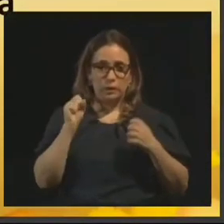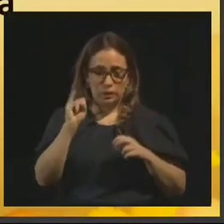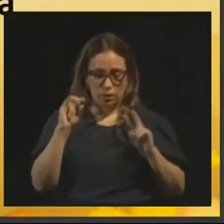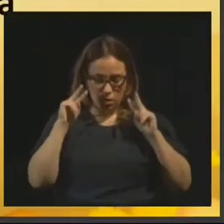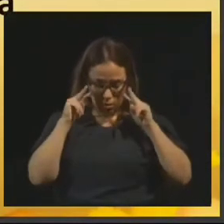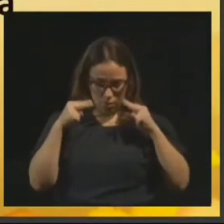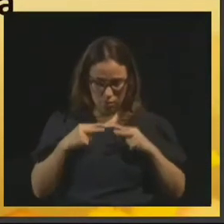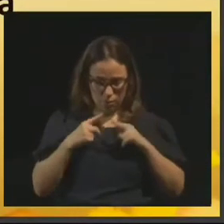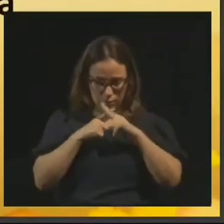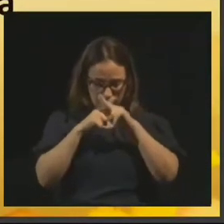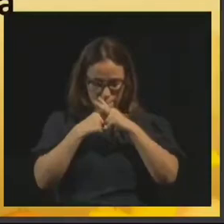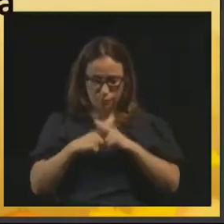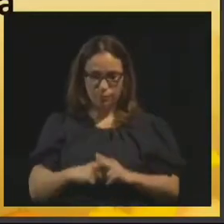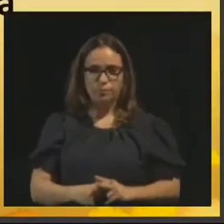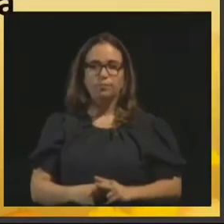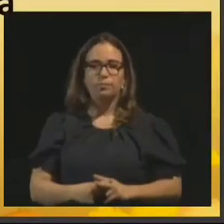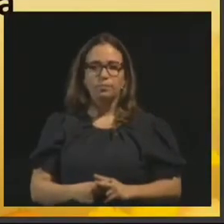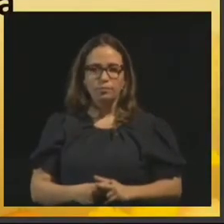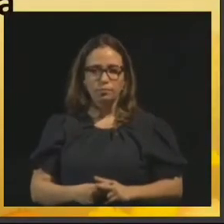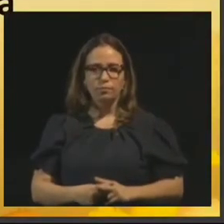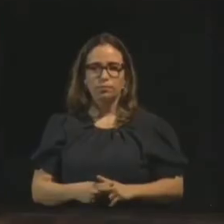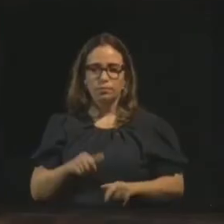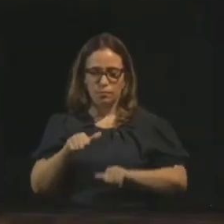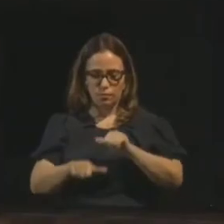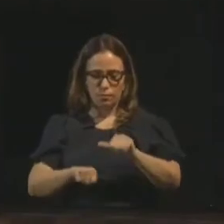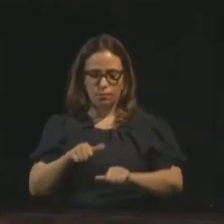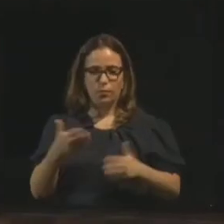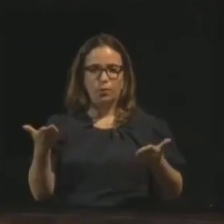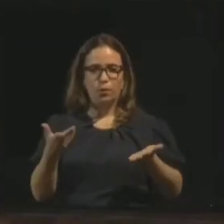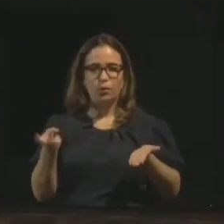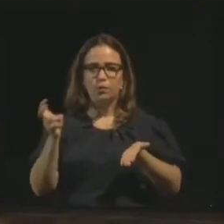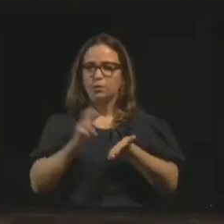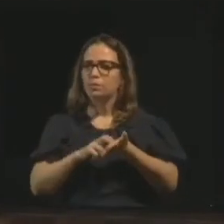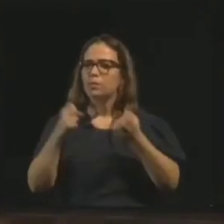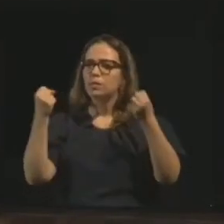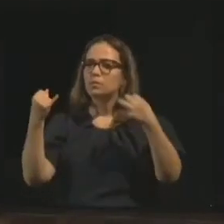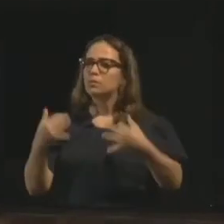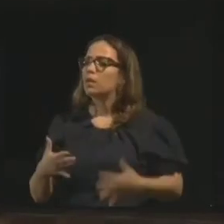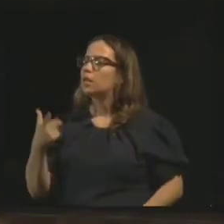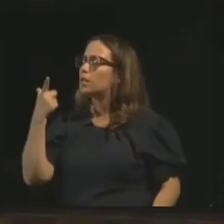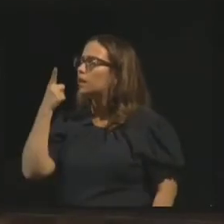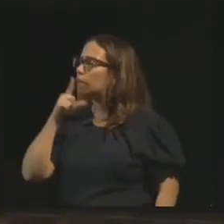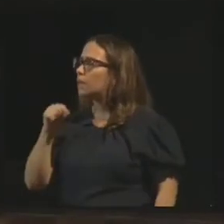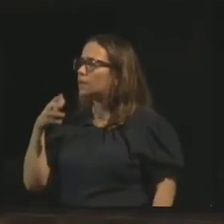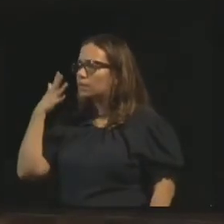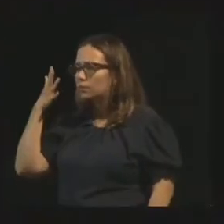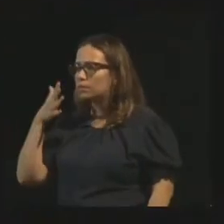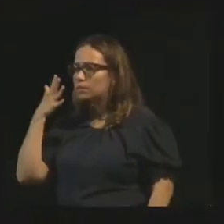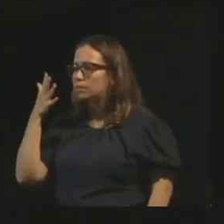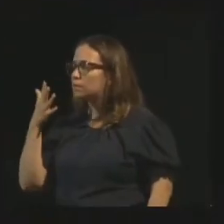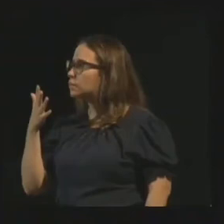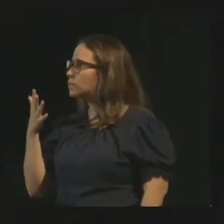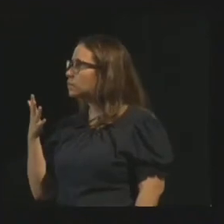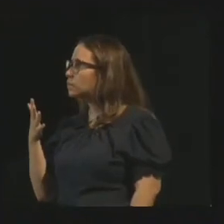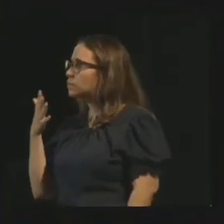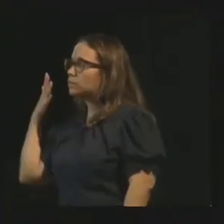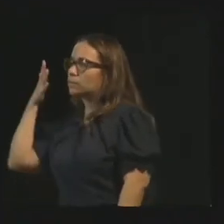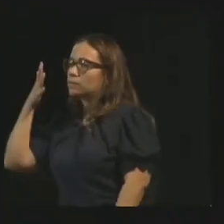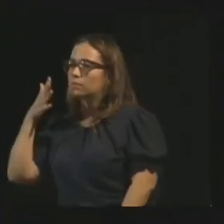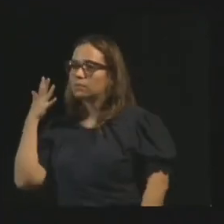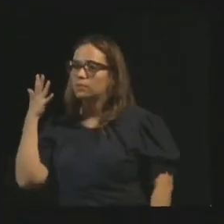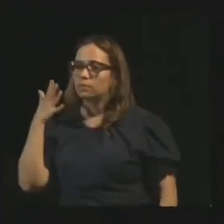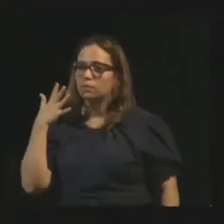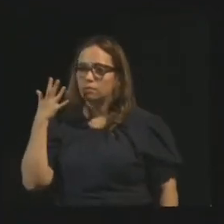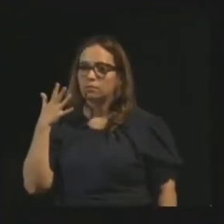que a nossa irmã ontem, aliás, hoje de manhã falou e eu me esqueci o nome dela. Com tanta doçura falando sobre